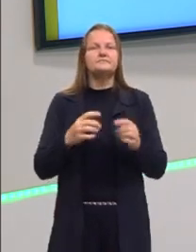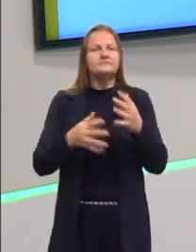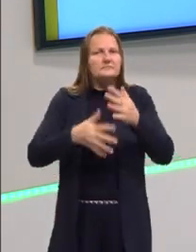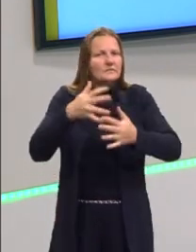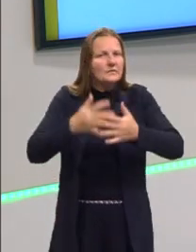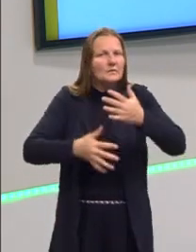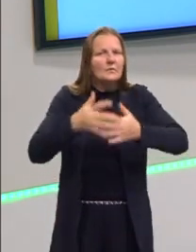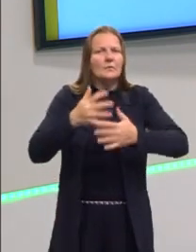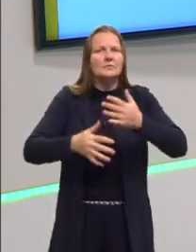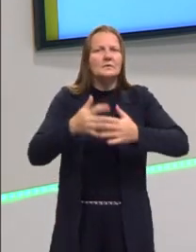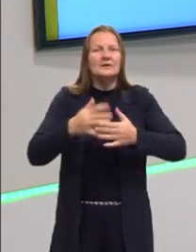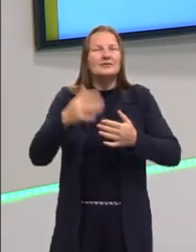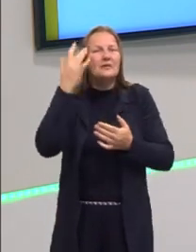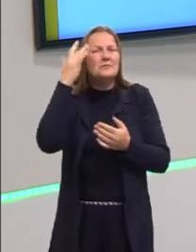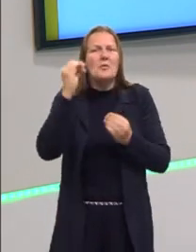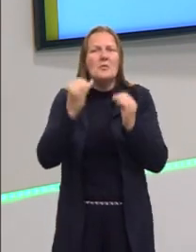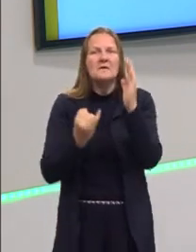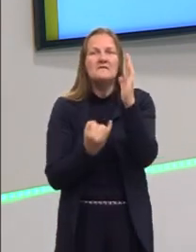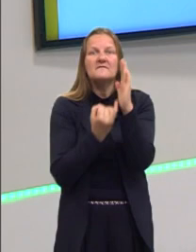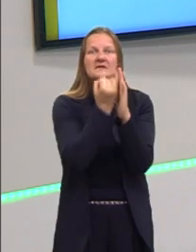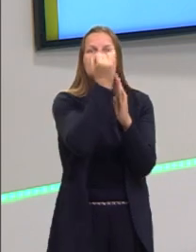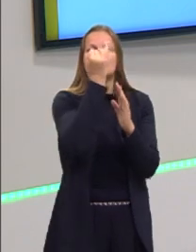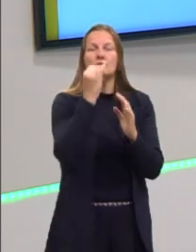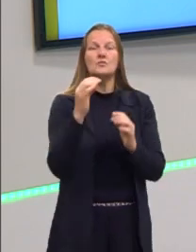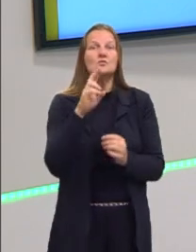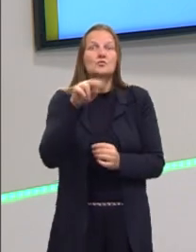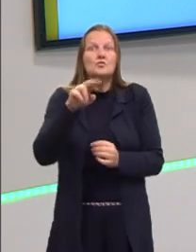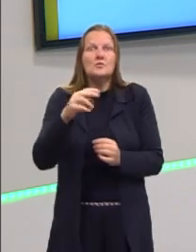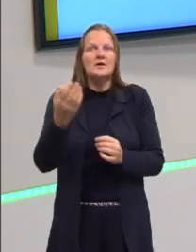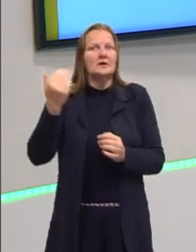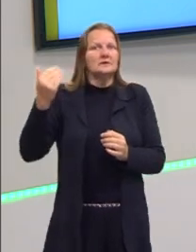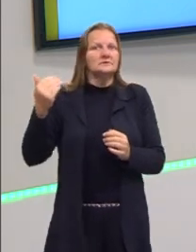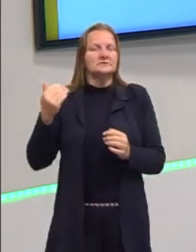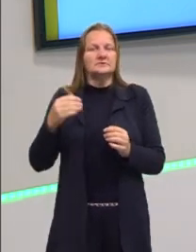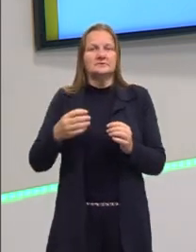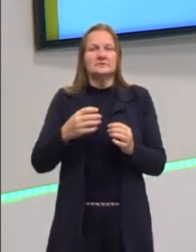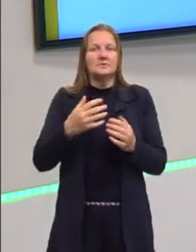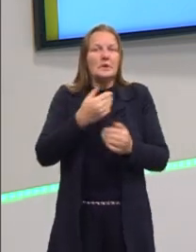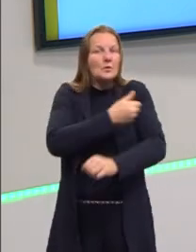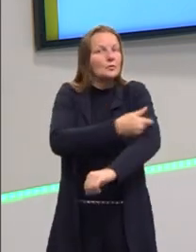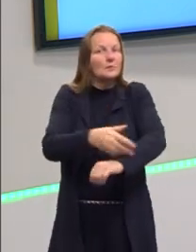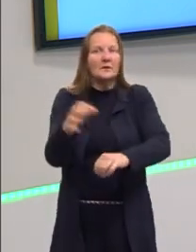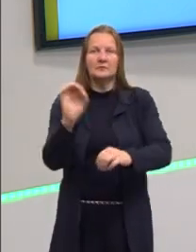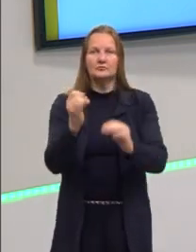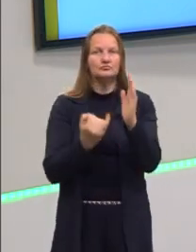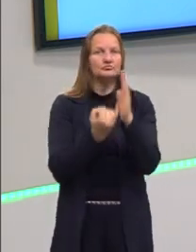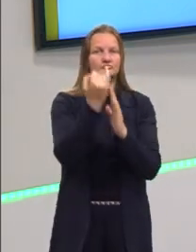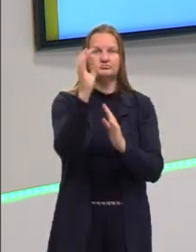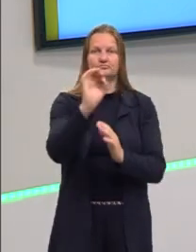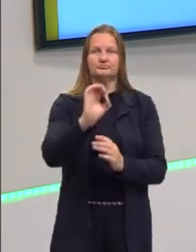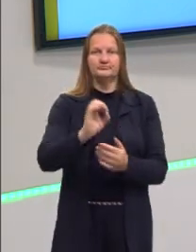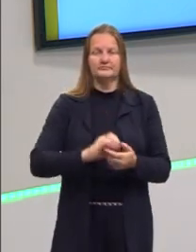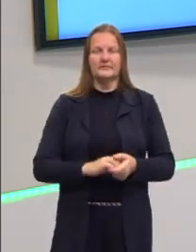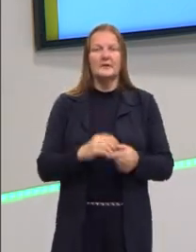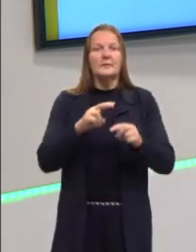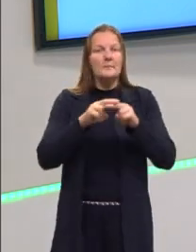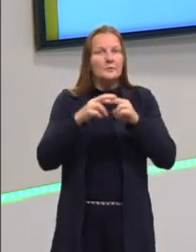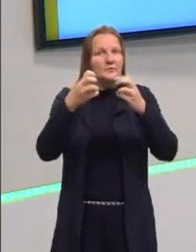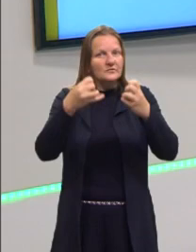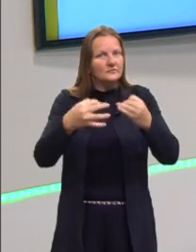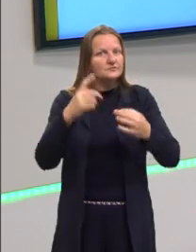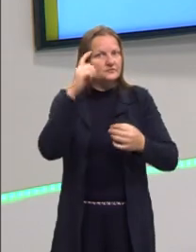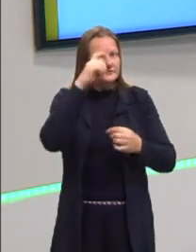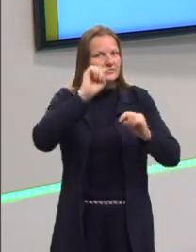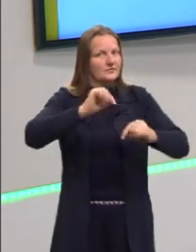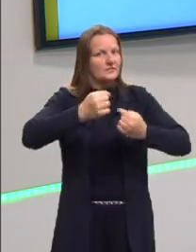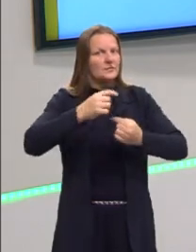porque não sabem lidar. É algo novo, essa inflação muito pesada para eles. Entre outras coisas. Então, você